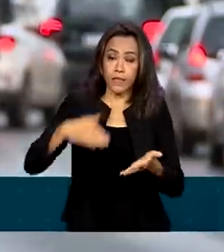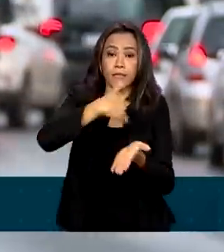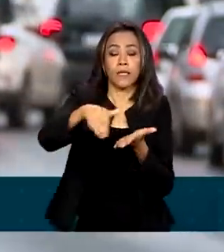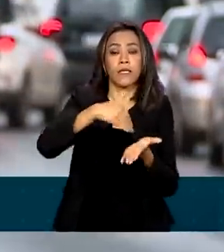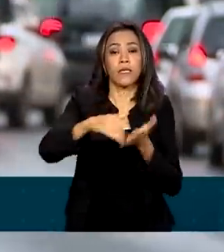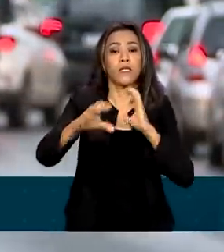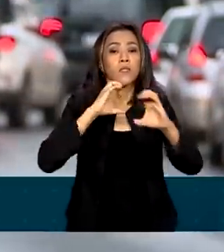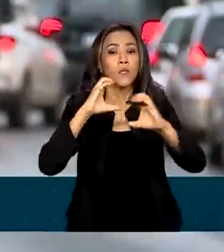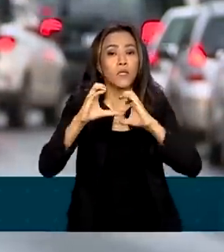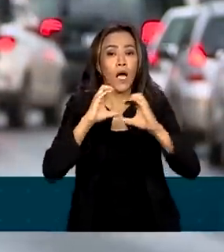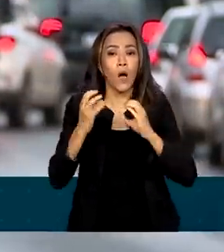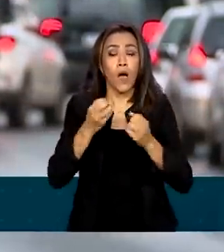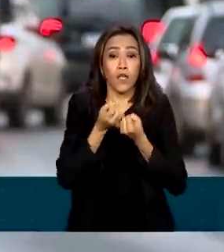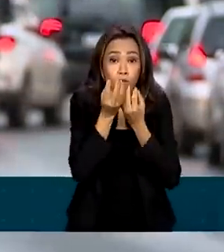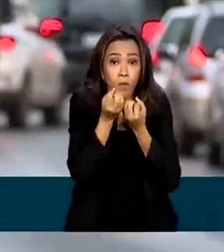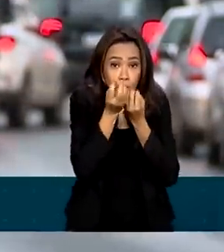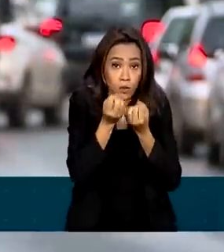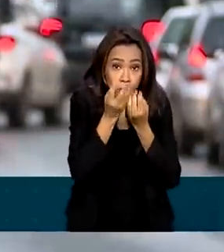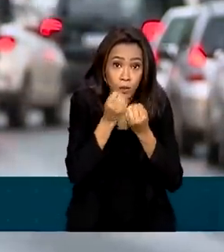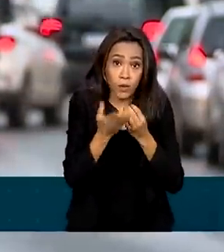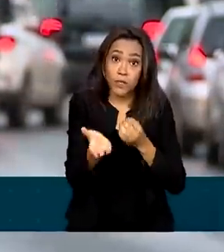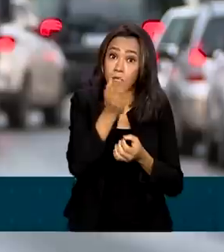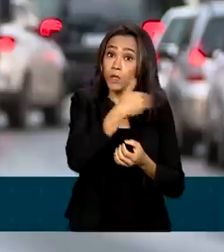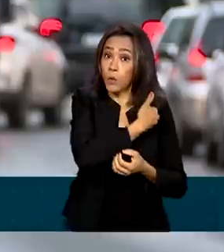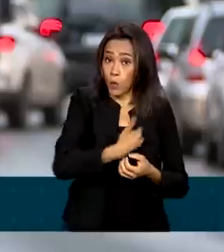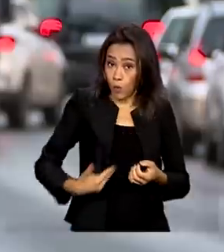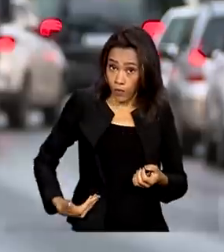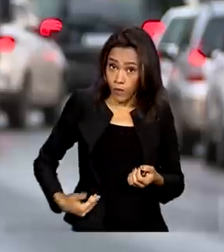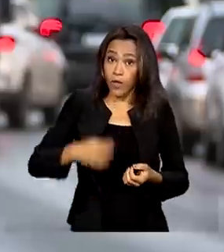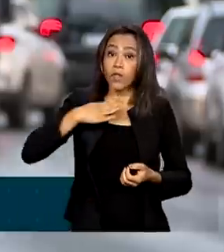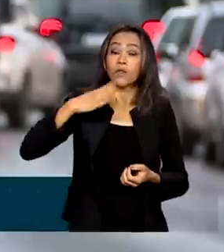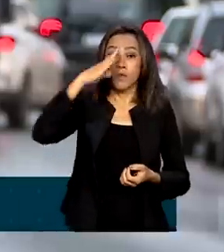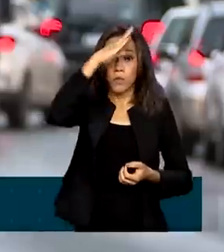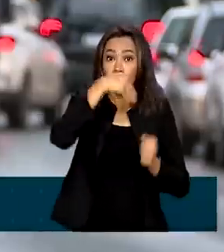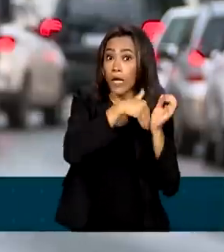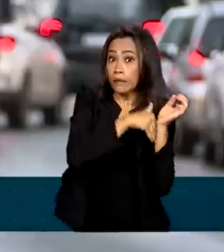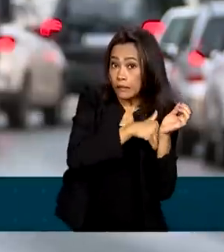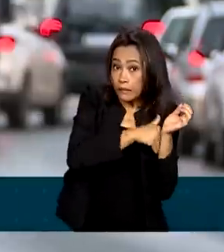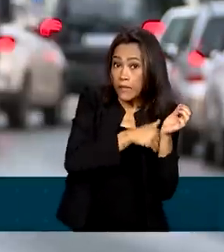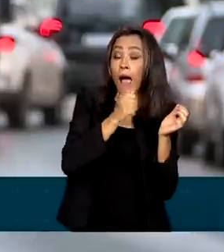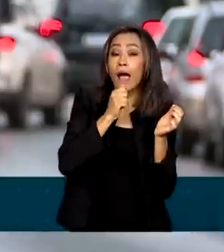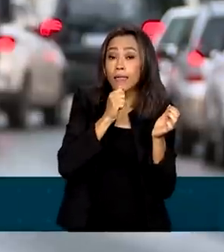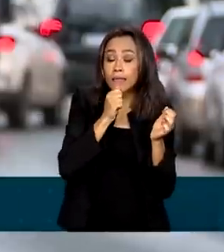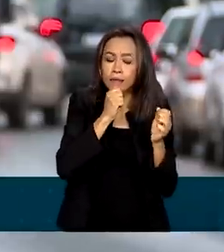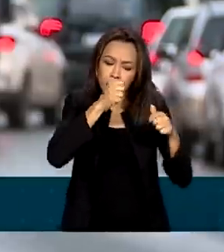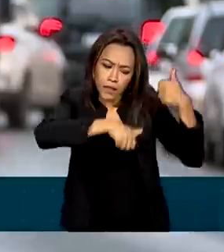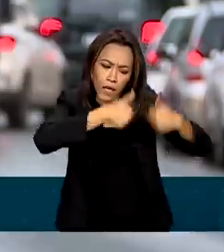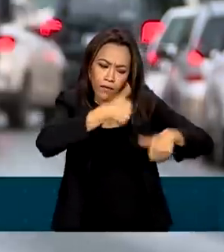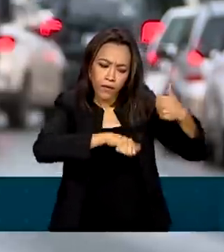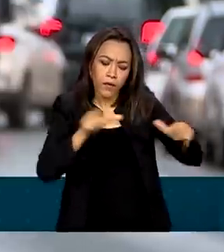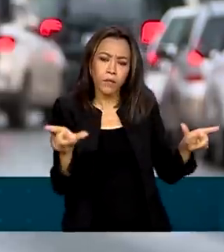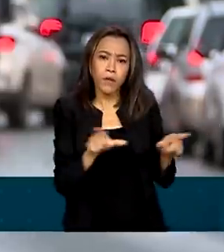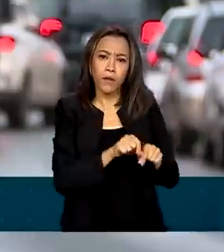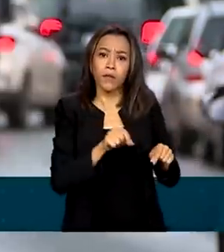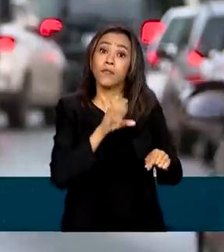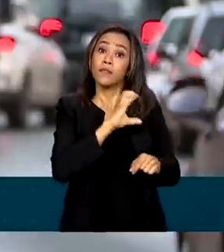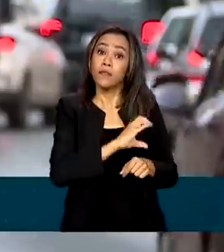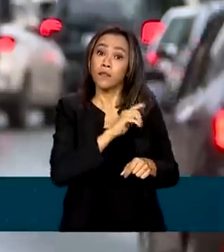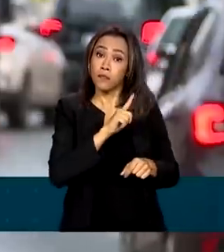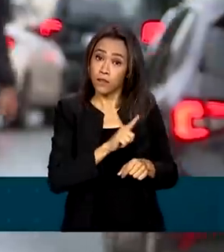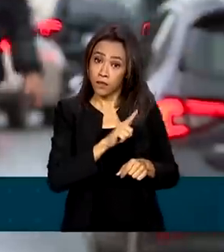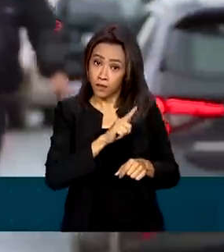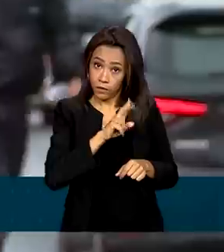informações postas sob sigilo no governo Bolsonaro ainda estão sendo analisadas pela Controladoria Geral da União.